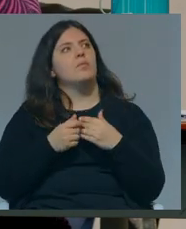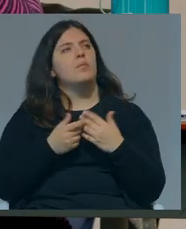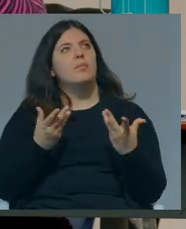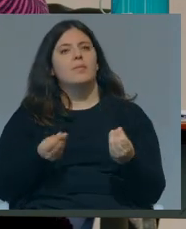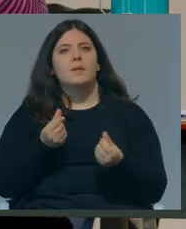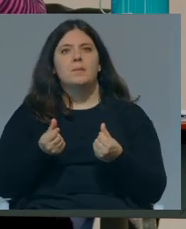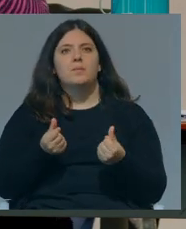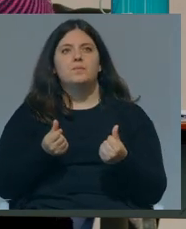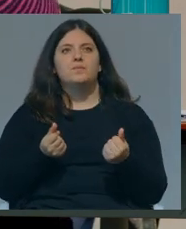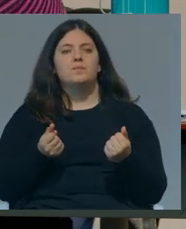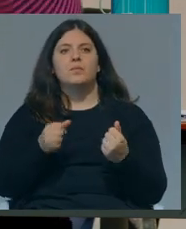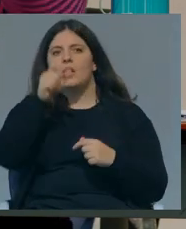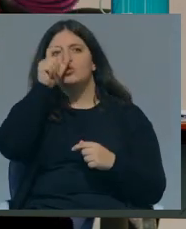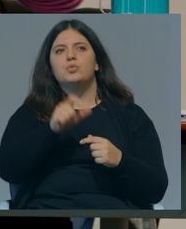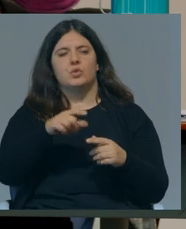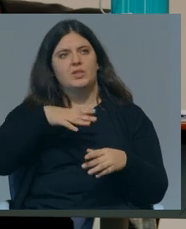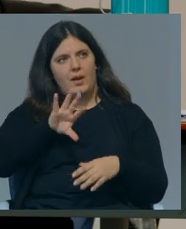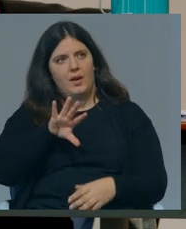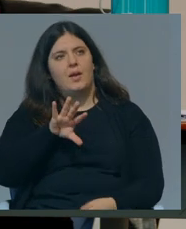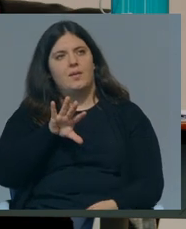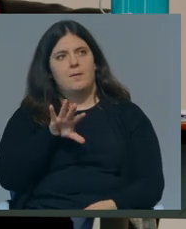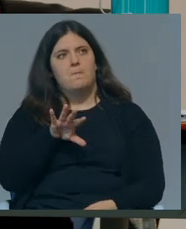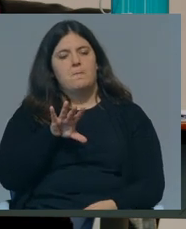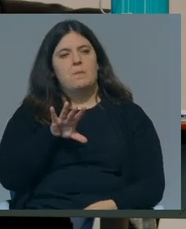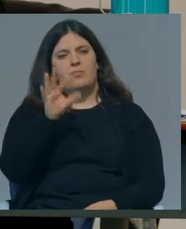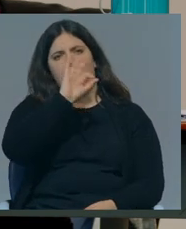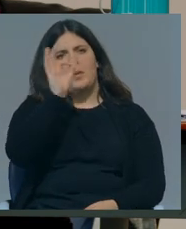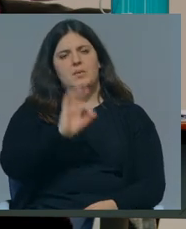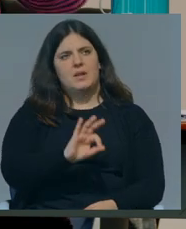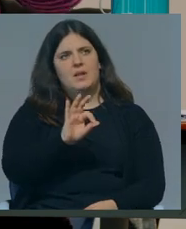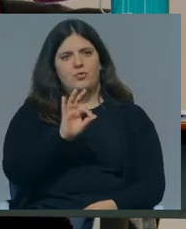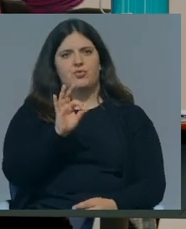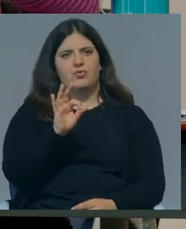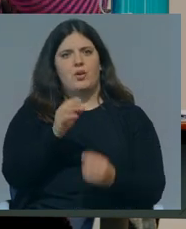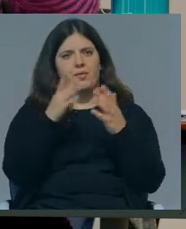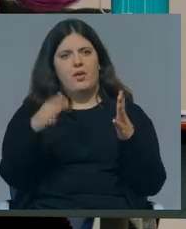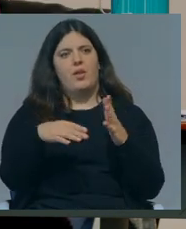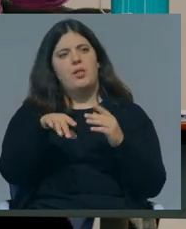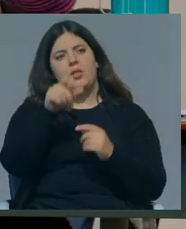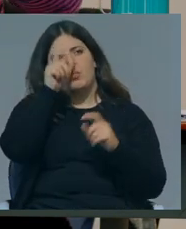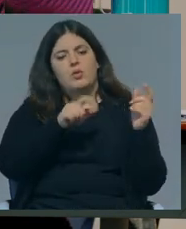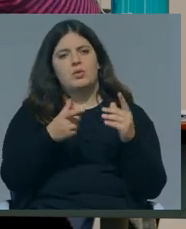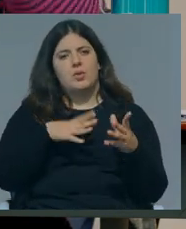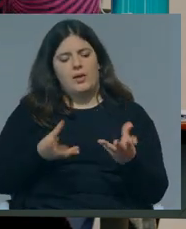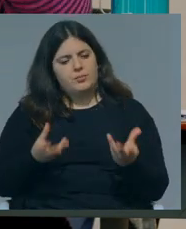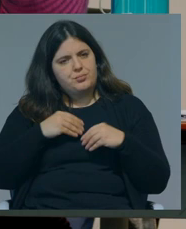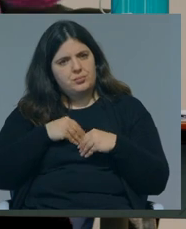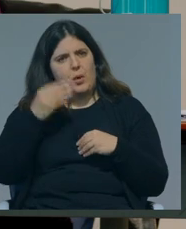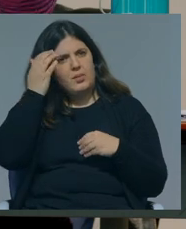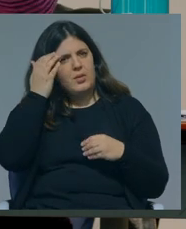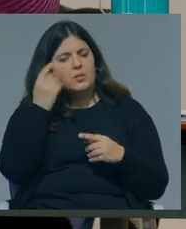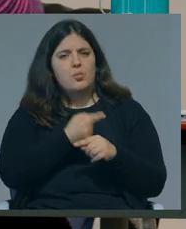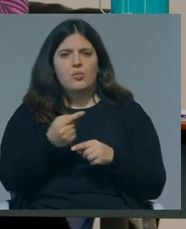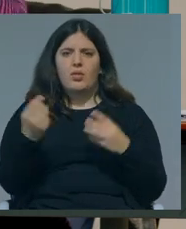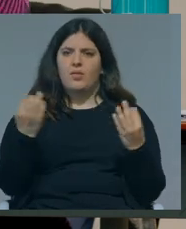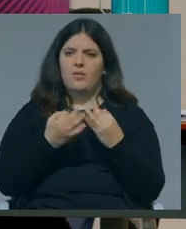Ou seja, as pessoas querem... Há uma percentagem substancial da população que quer adquirir essas competências porque isso, de